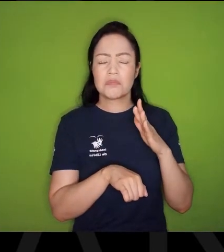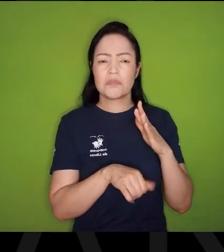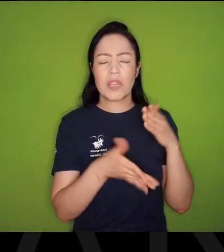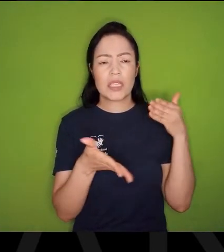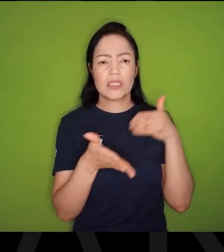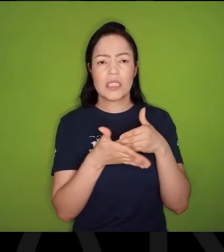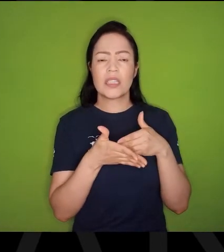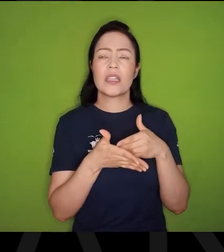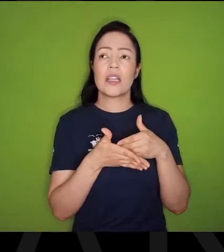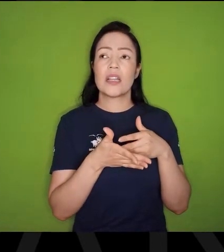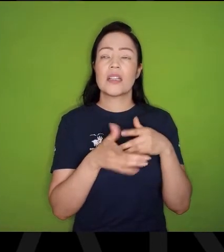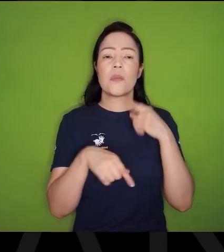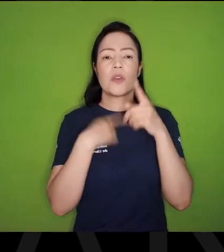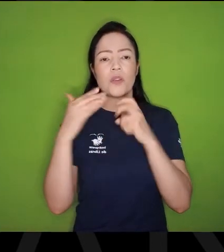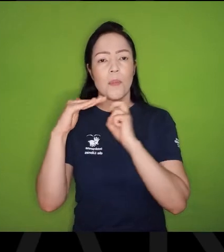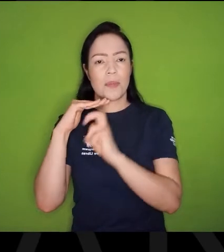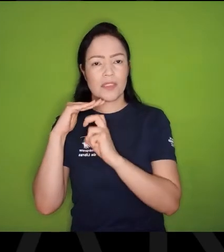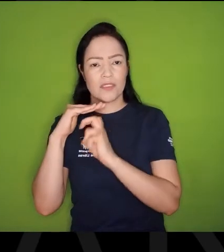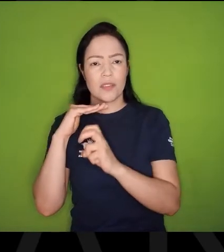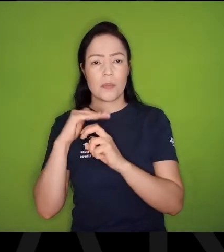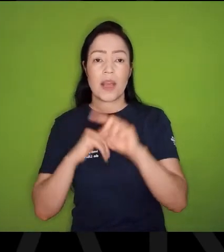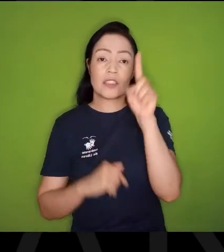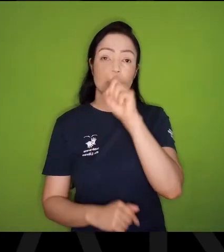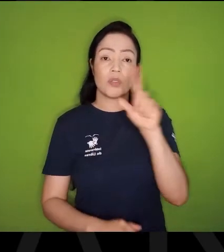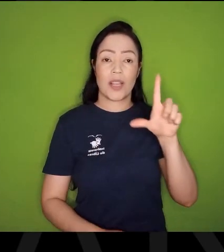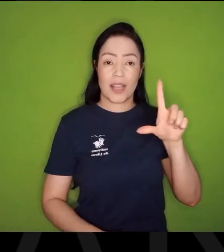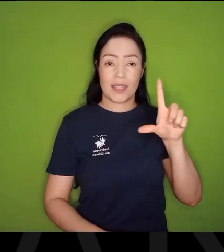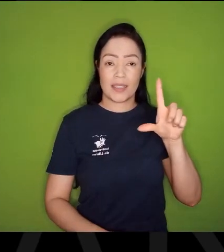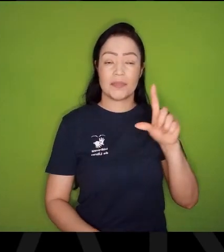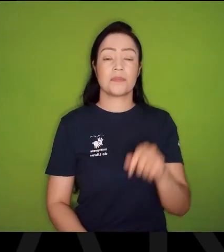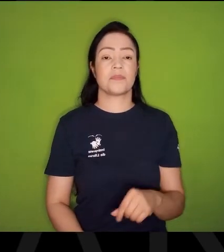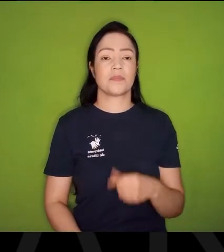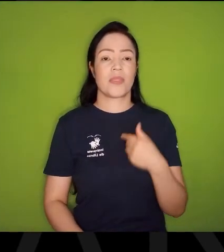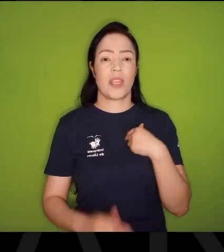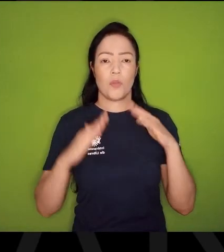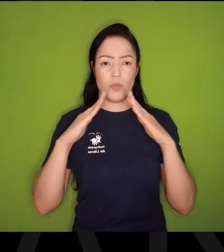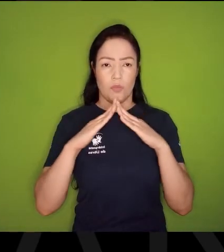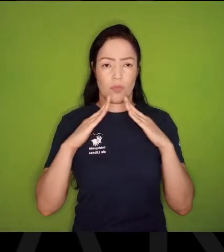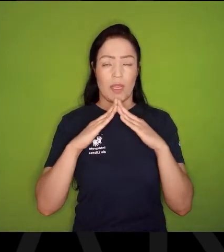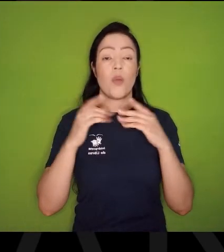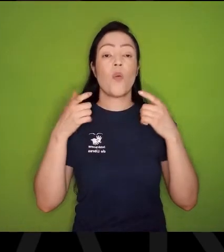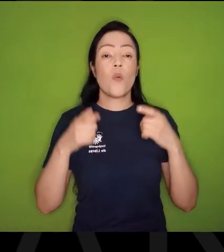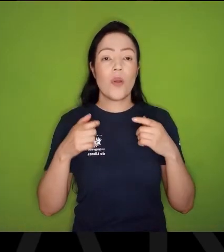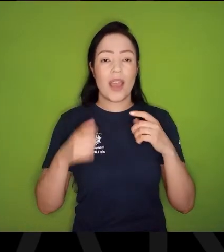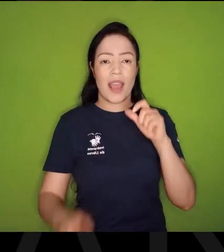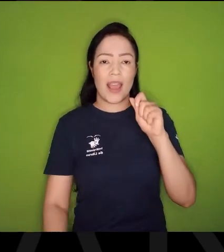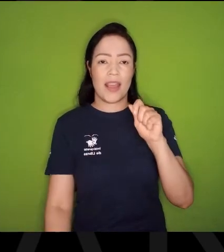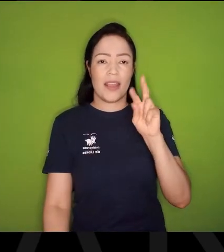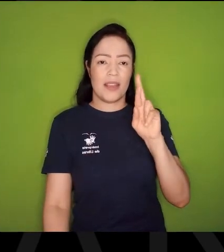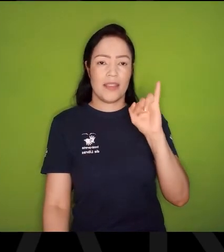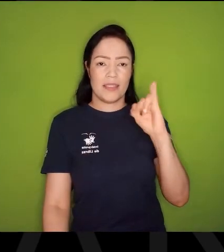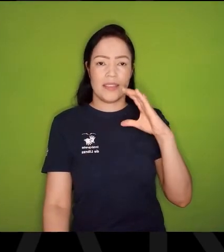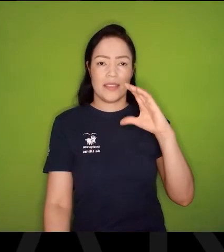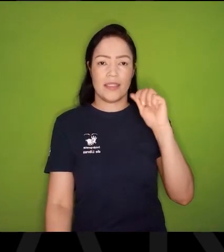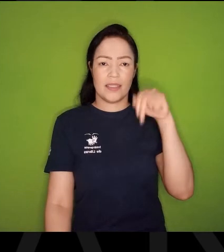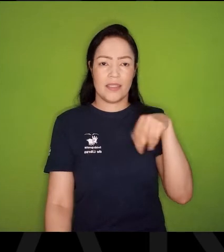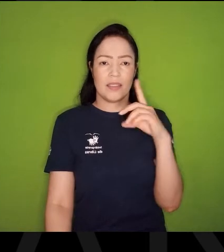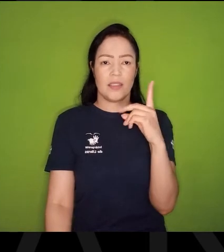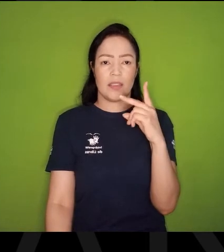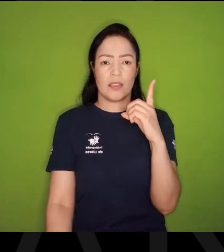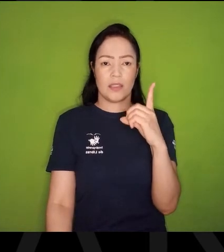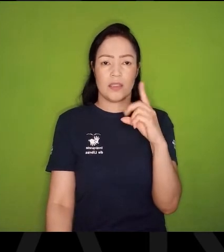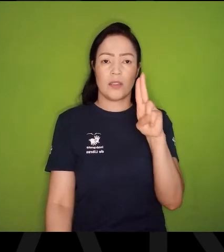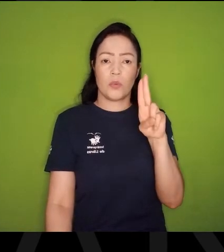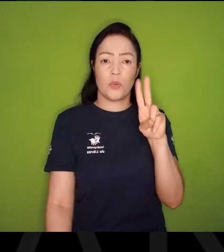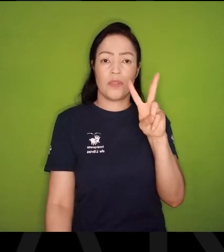o metrô, Para ir para a Zona Leste, Eu morei no Jardim Aricanduva, Quando eu cheguei em São Paulo,